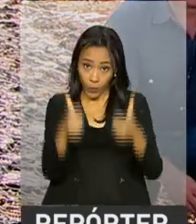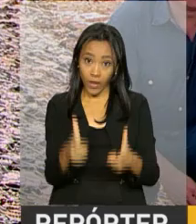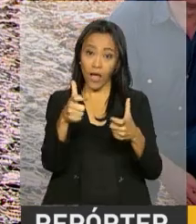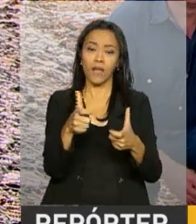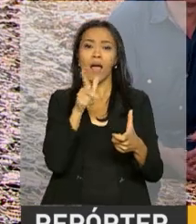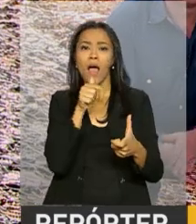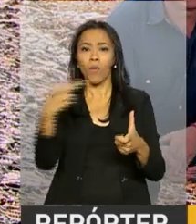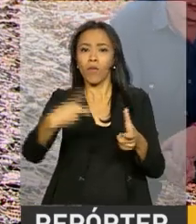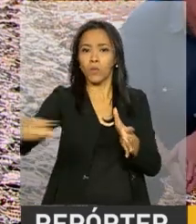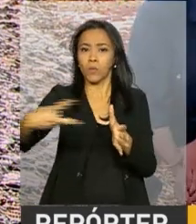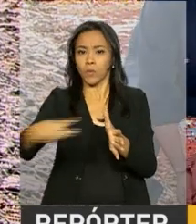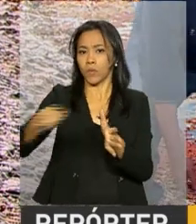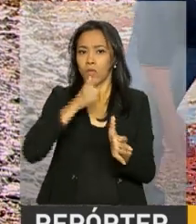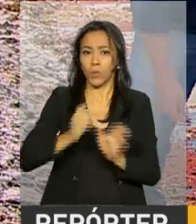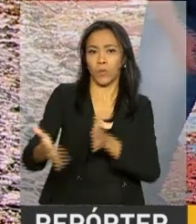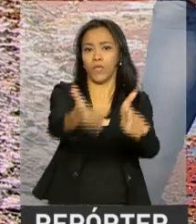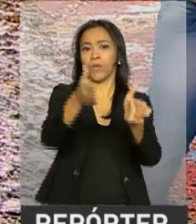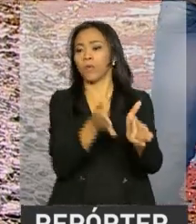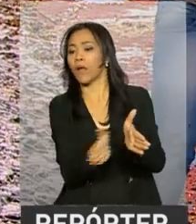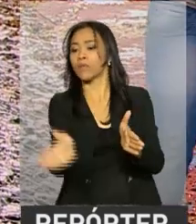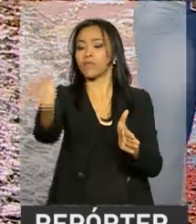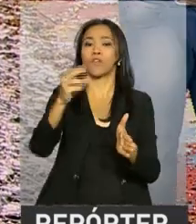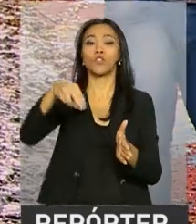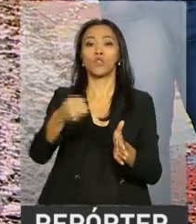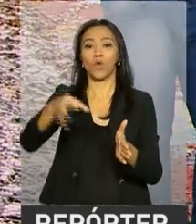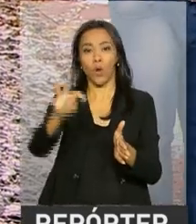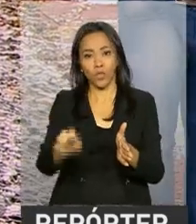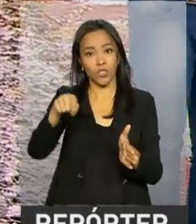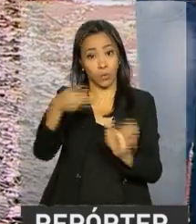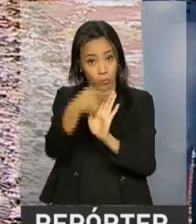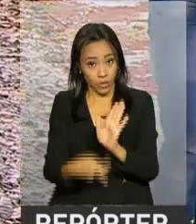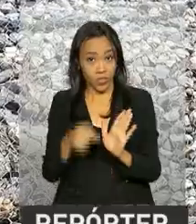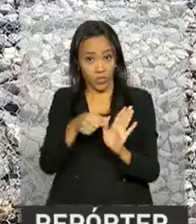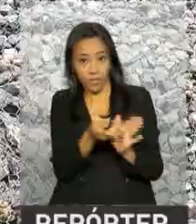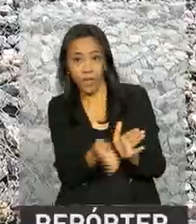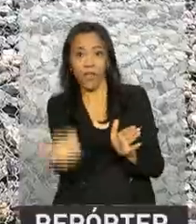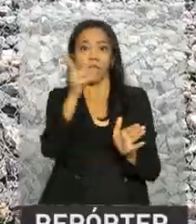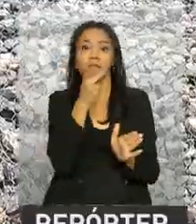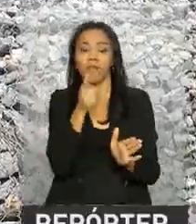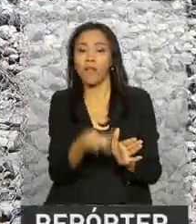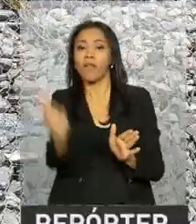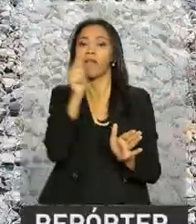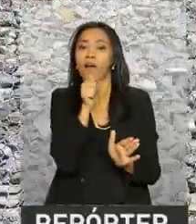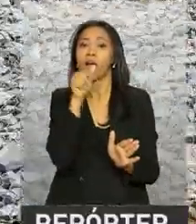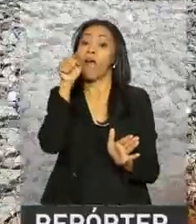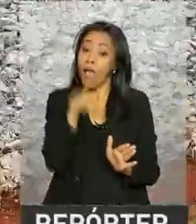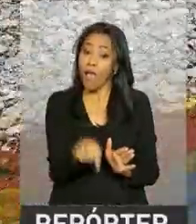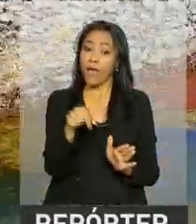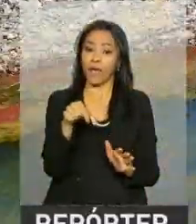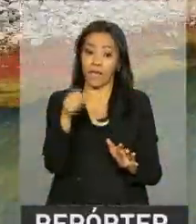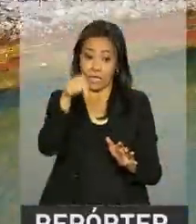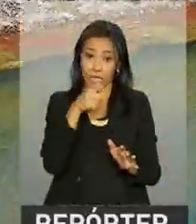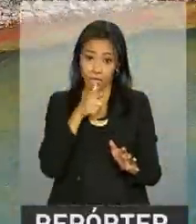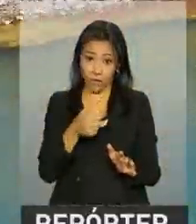de captação do Rio São Francisco para o eixo norte do projeto de integração. É a partir daqui que as águas